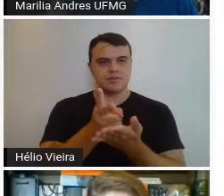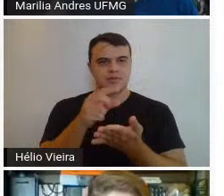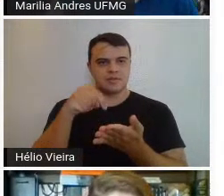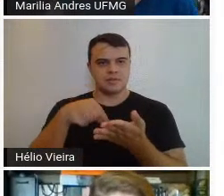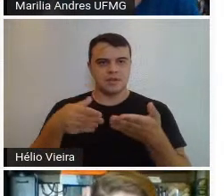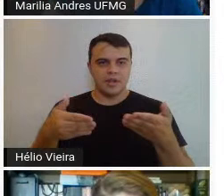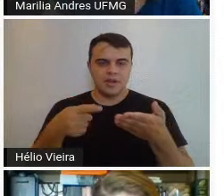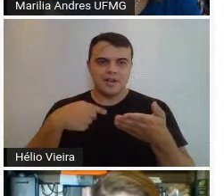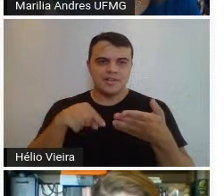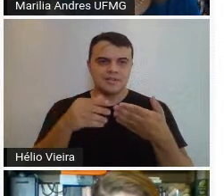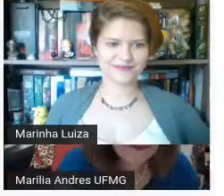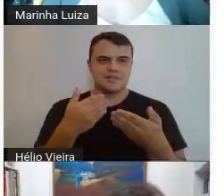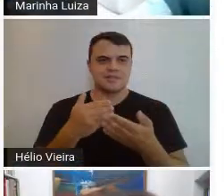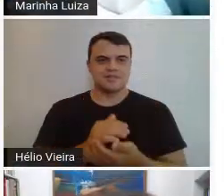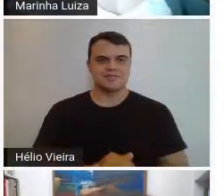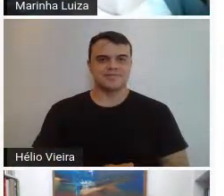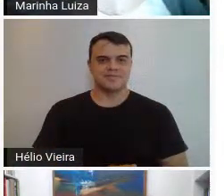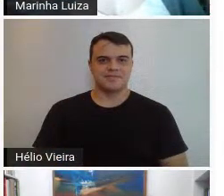nossa conversa.